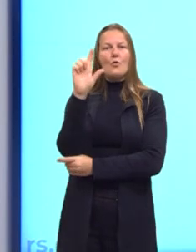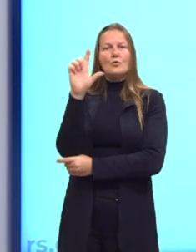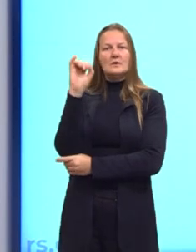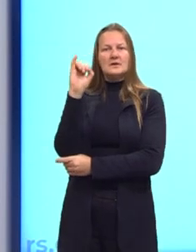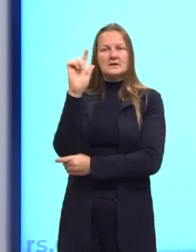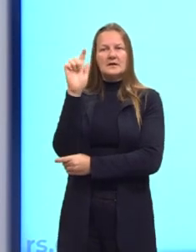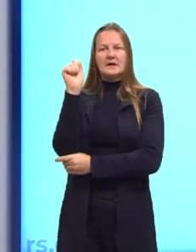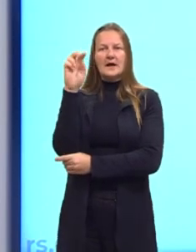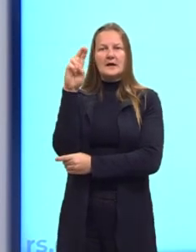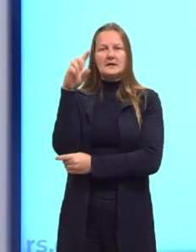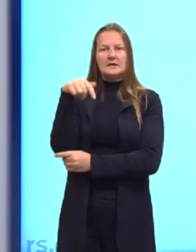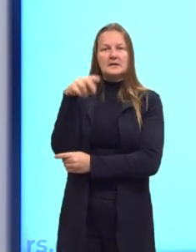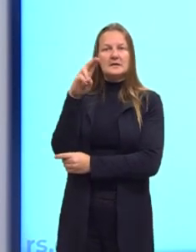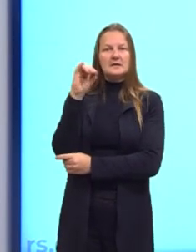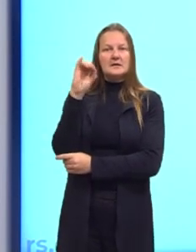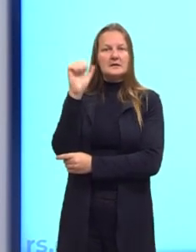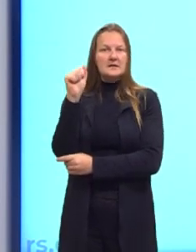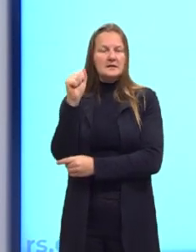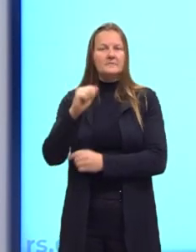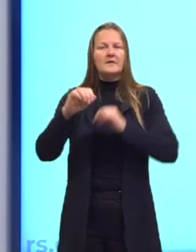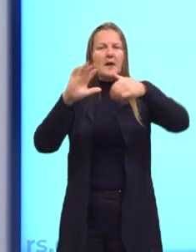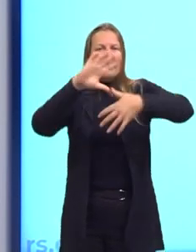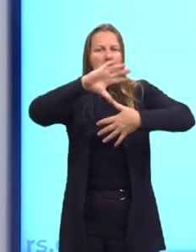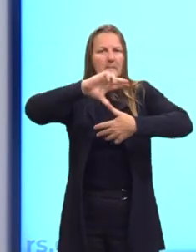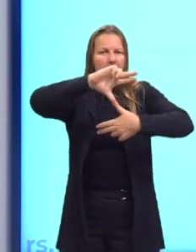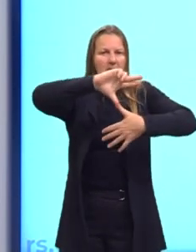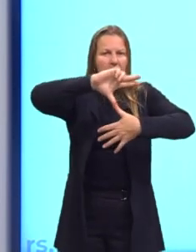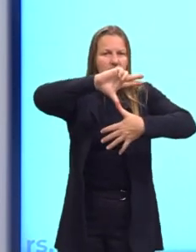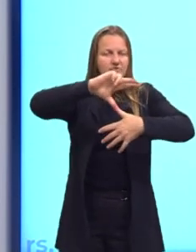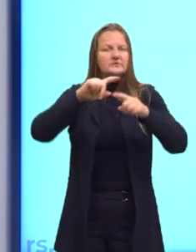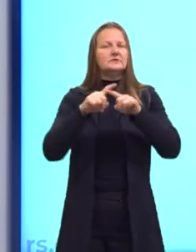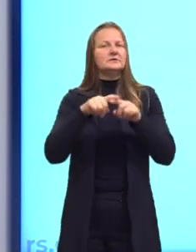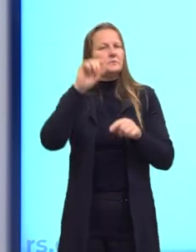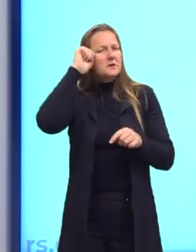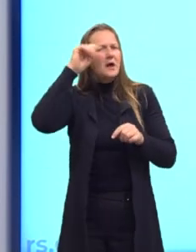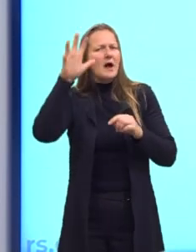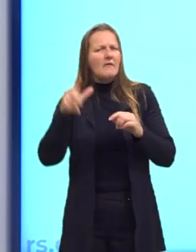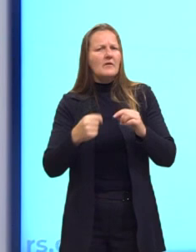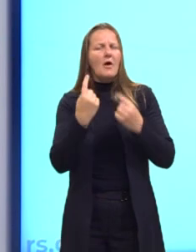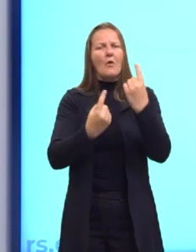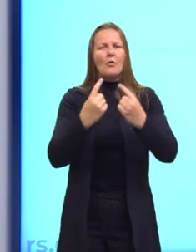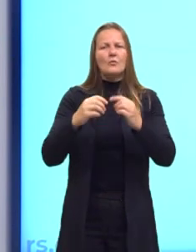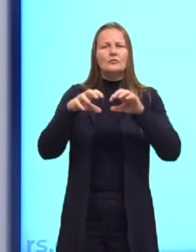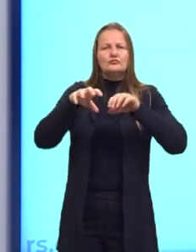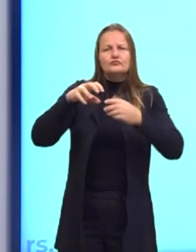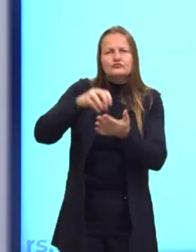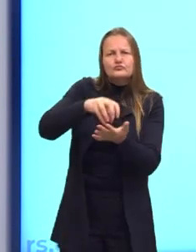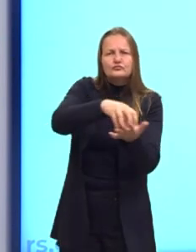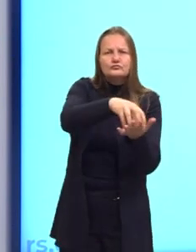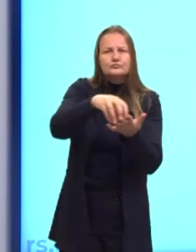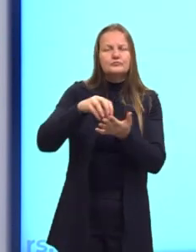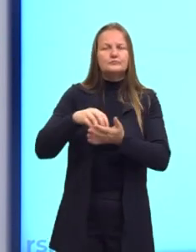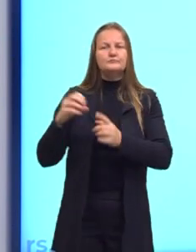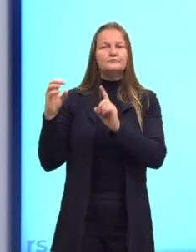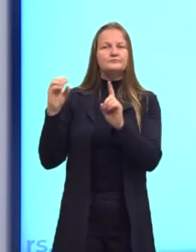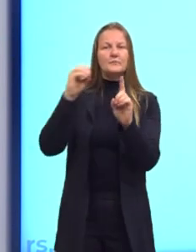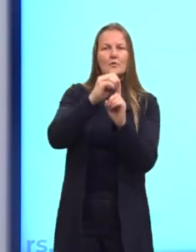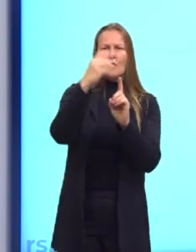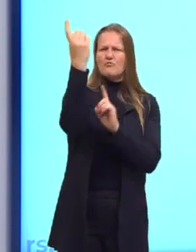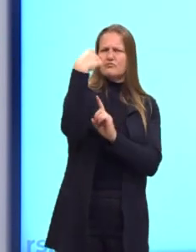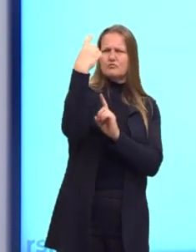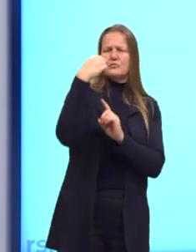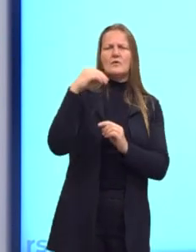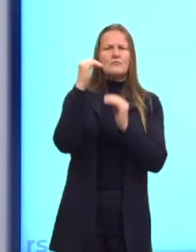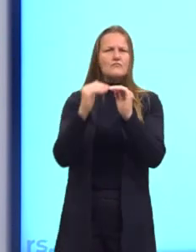Latina, a África, né? Tem essa composição nas suas colônias, essa questão da oligarquia. sempre uma